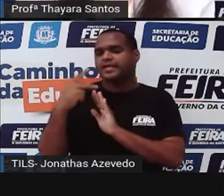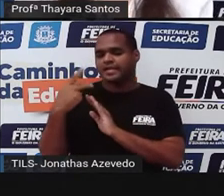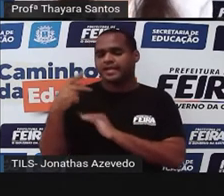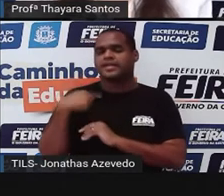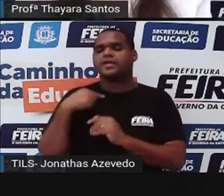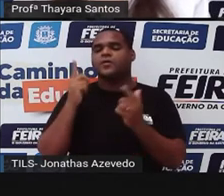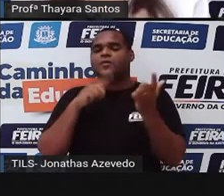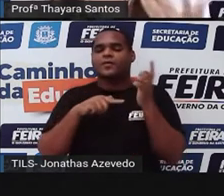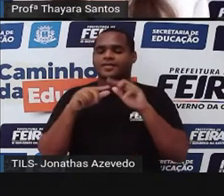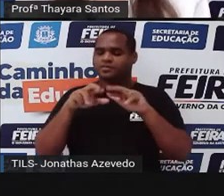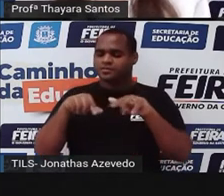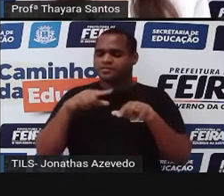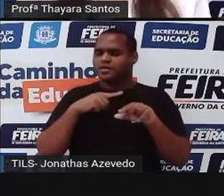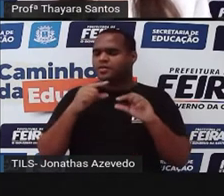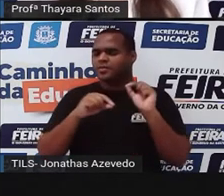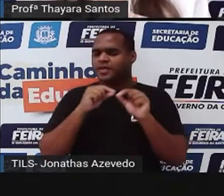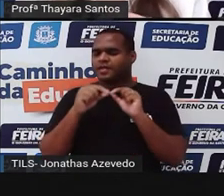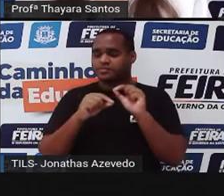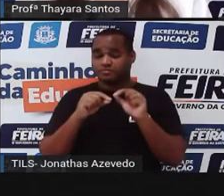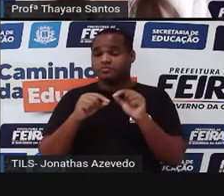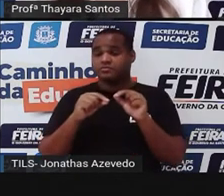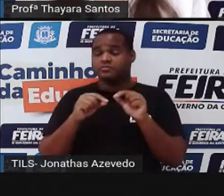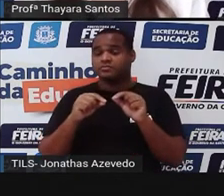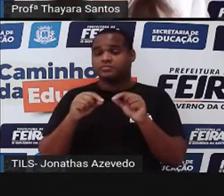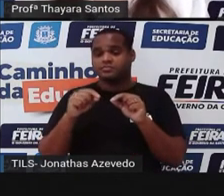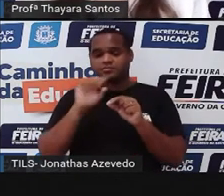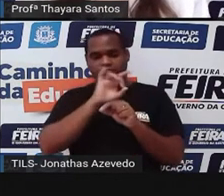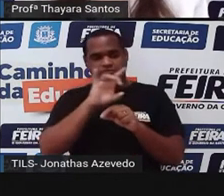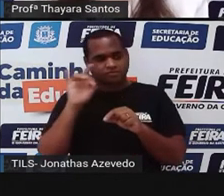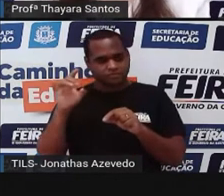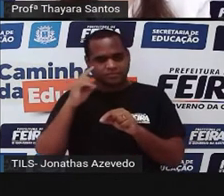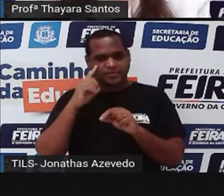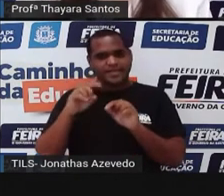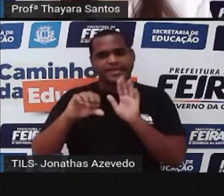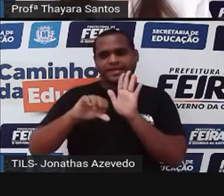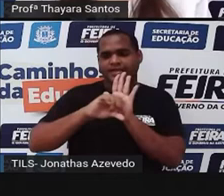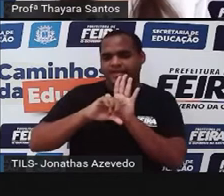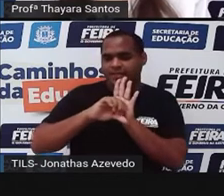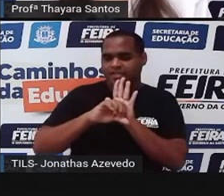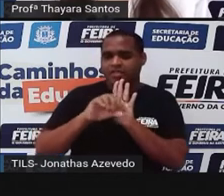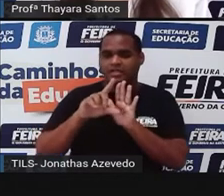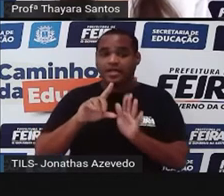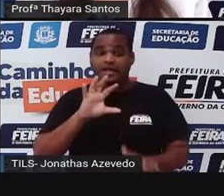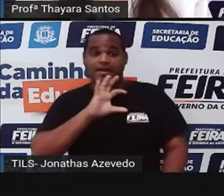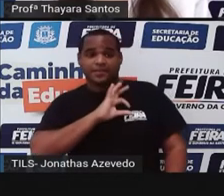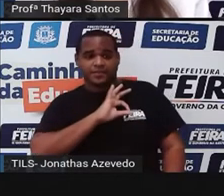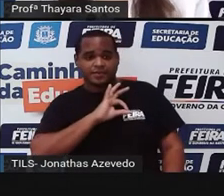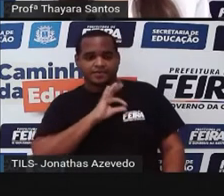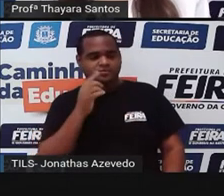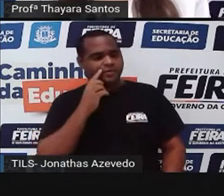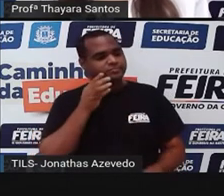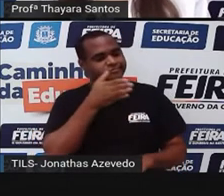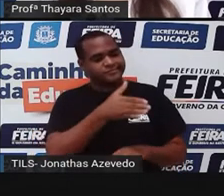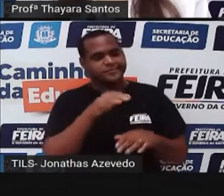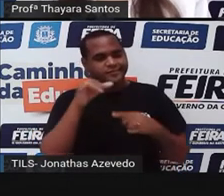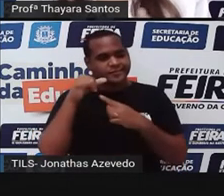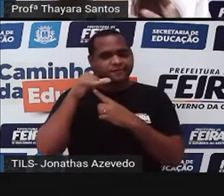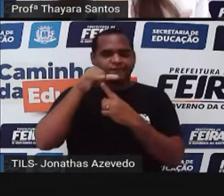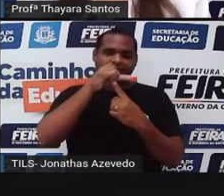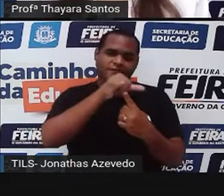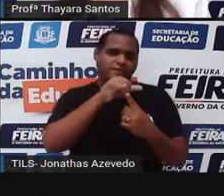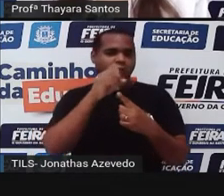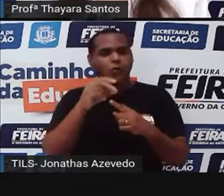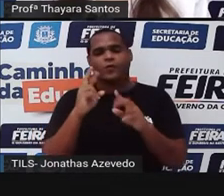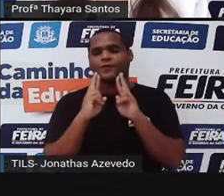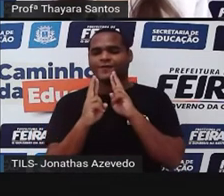gente vai conseguir descobrir por que que isso é válido. Nos casos de crimes, ou então, a polícia vai lá nos aeroportos, ou então,